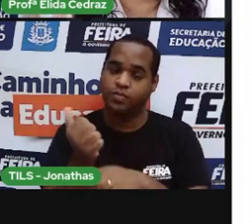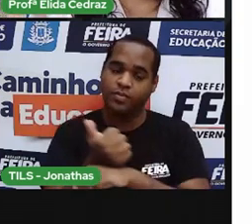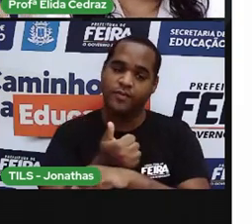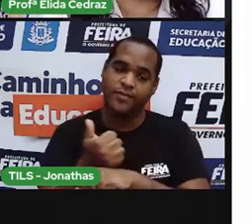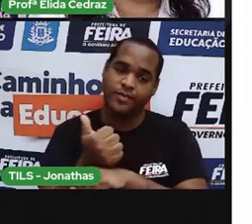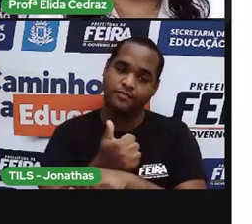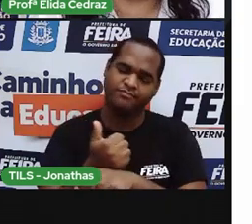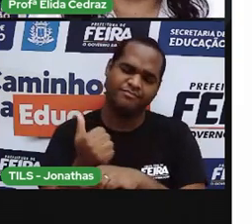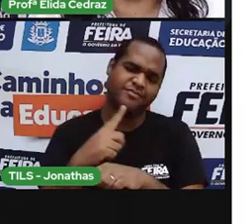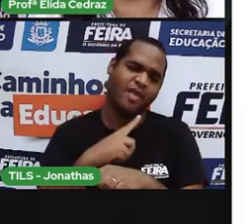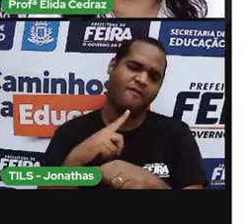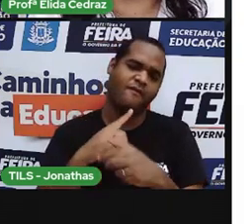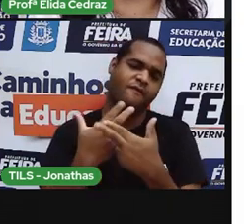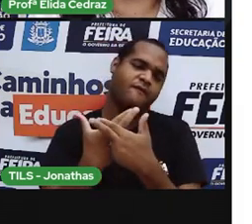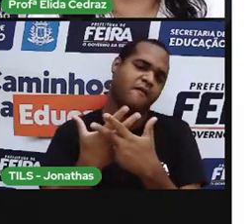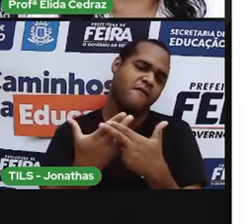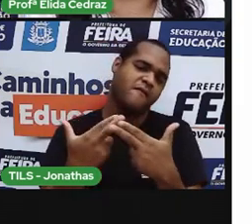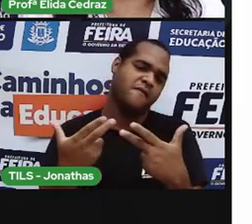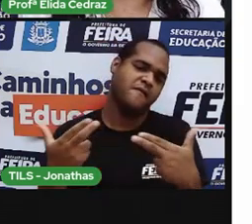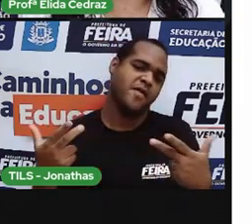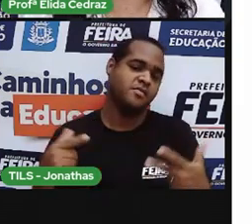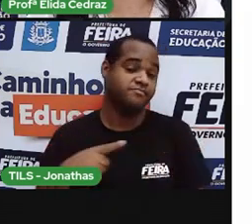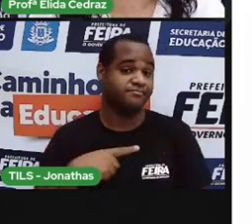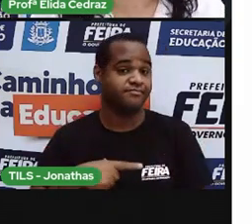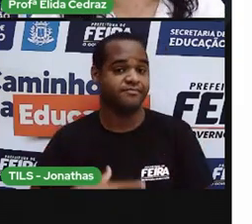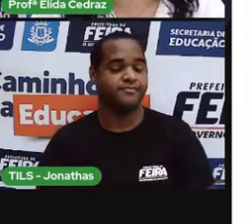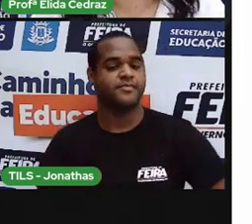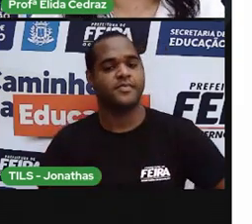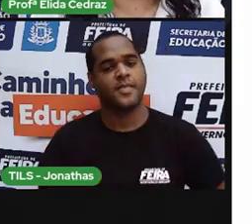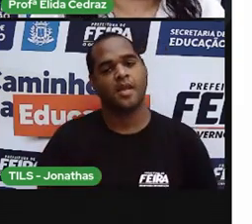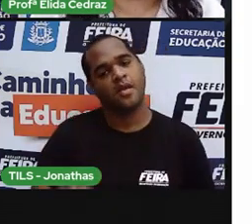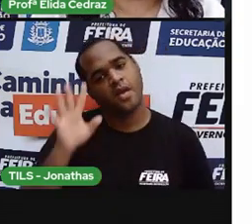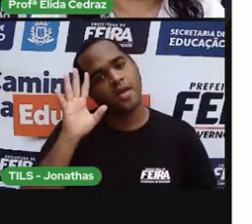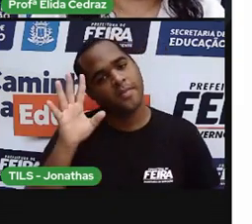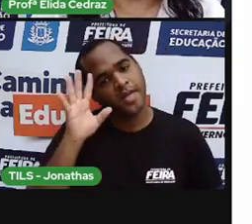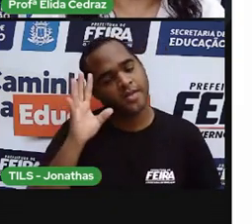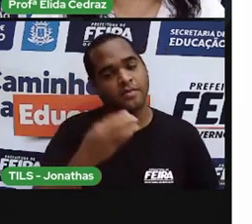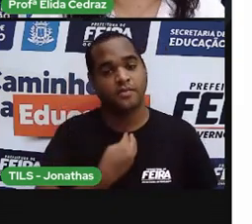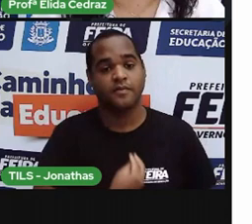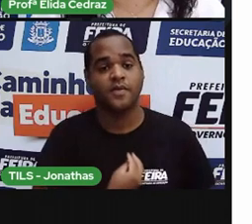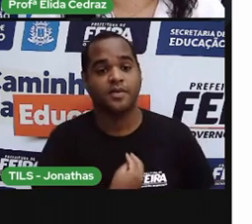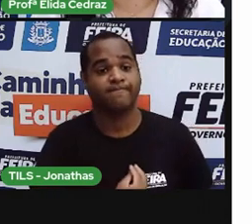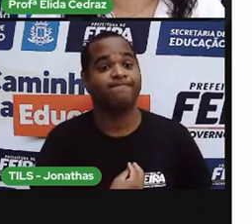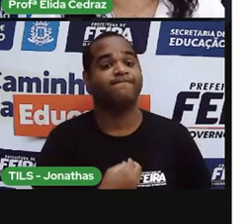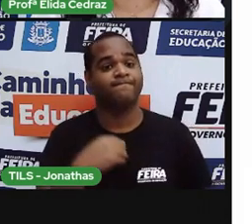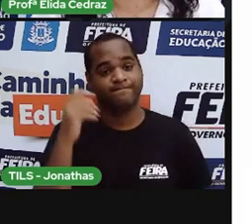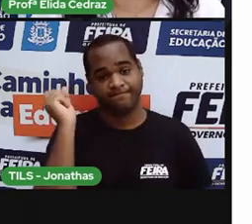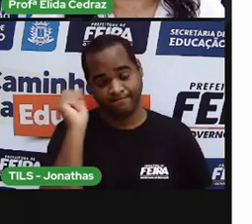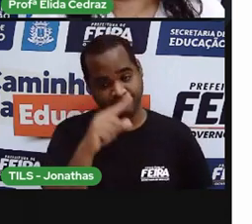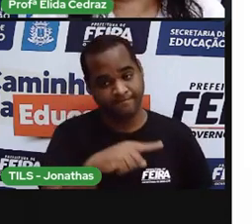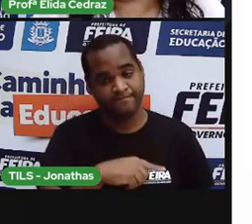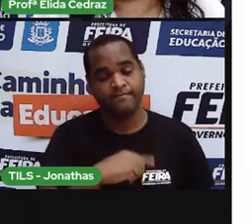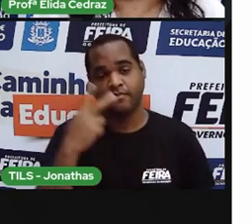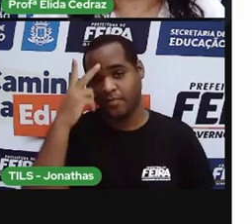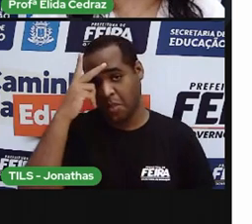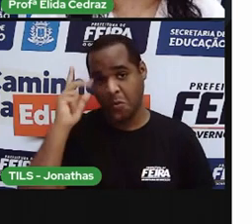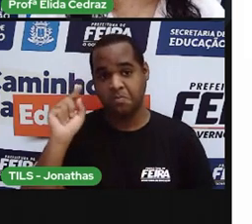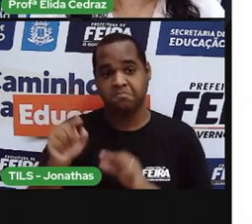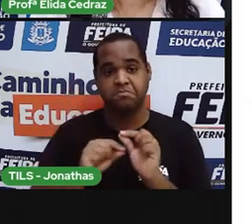várias profissões. Imagina como seria a nossa vida se não existissem essas pessoas?